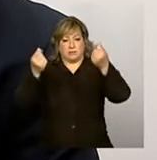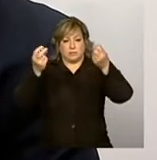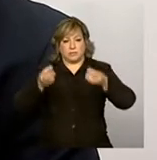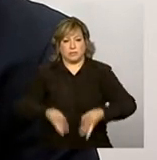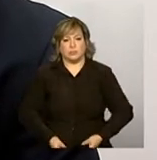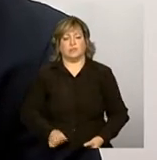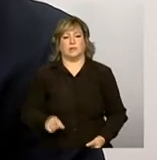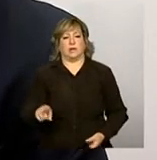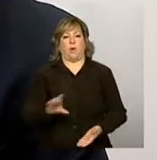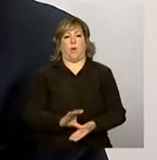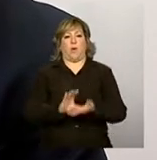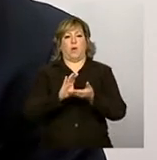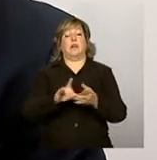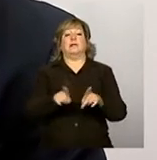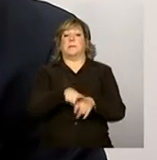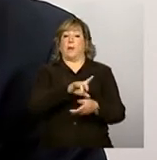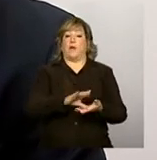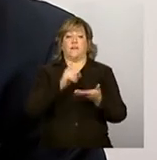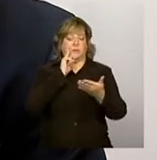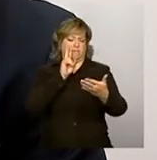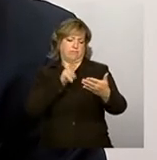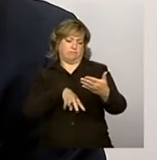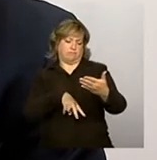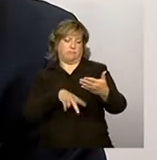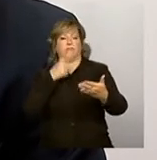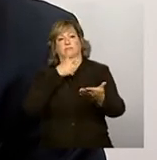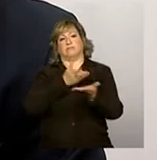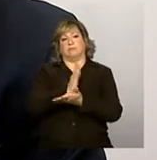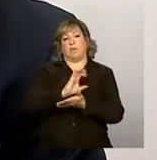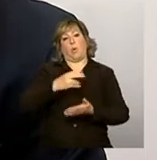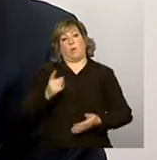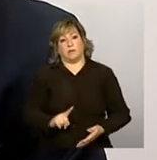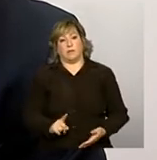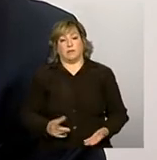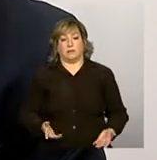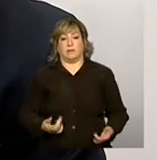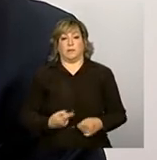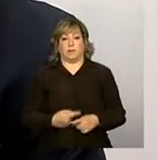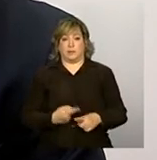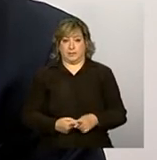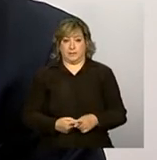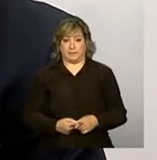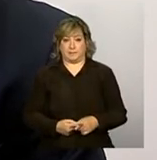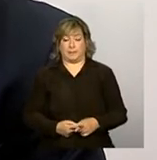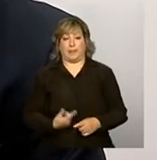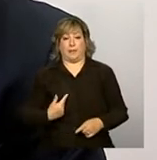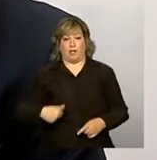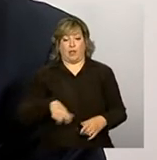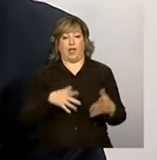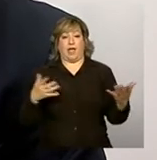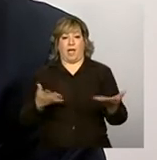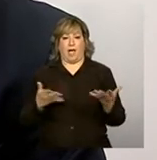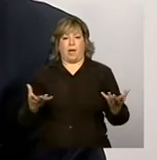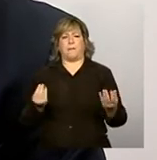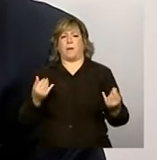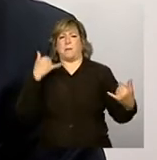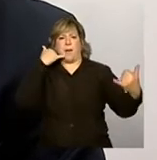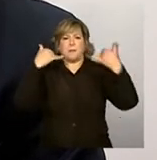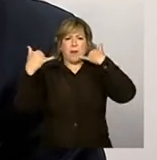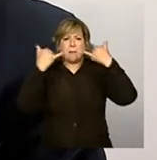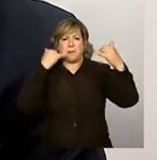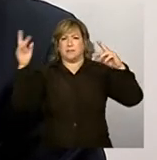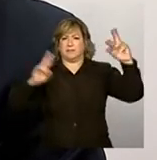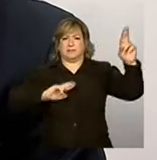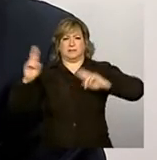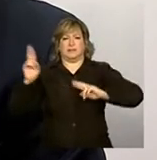Conselho, quanto para o Conselho aprovar. Então, é... E nós agora estamos recebendo várias ligações de municípios que